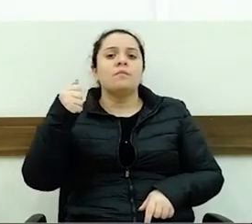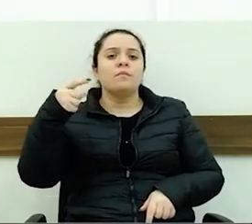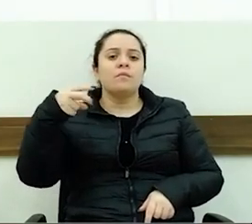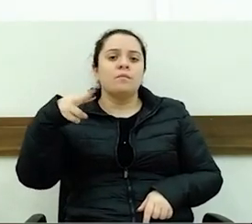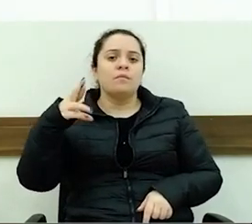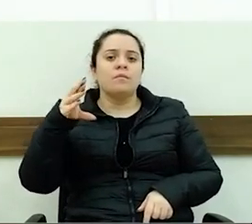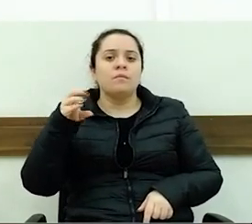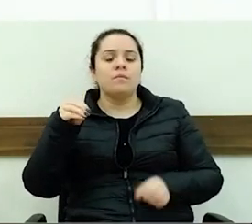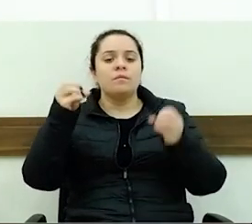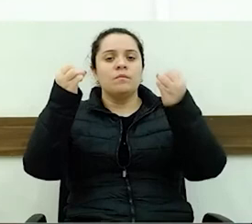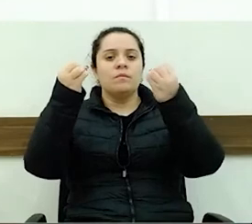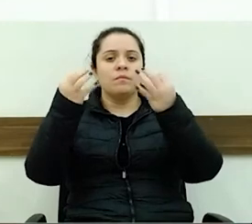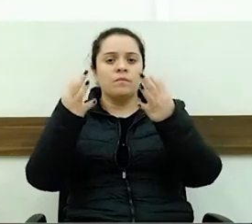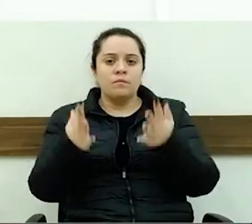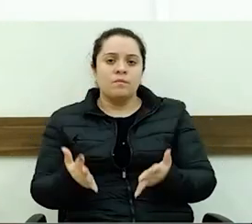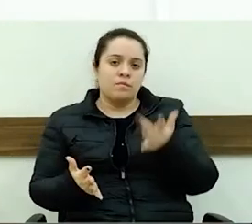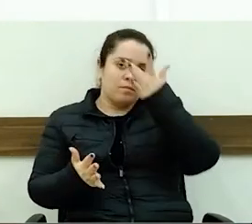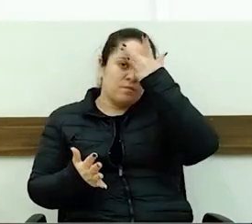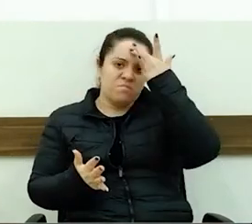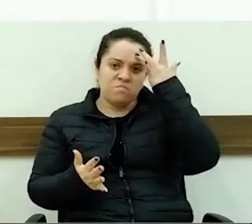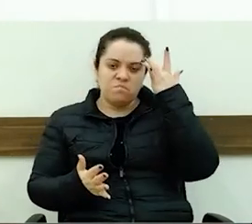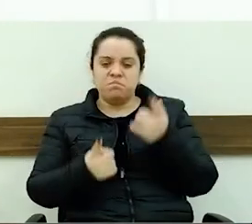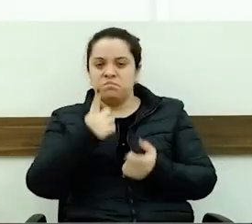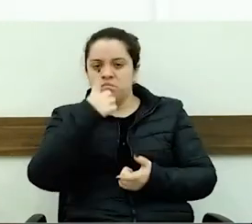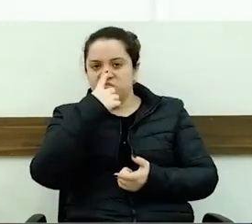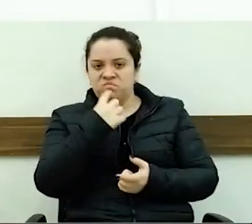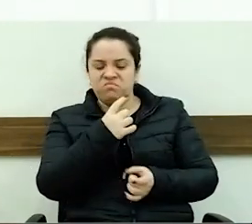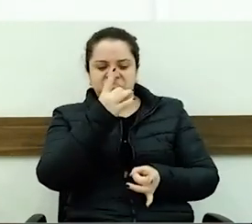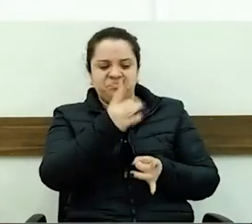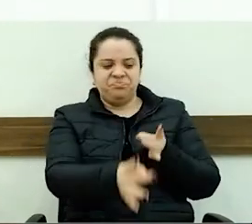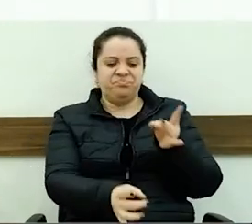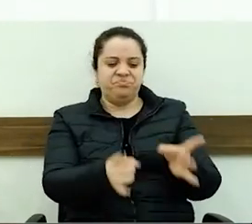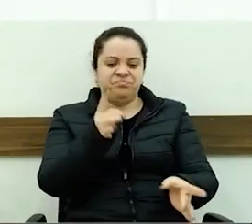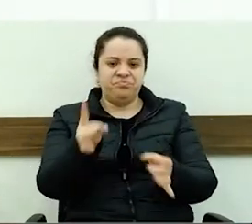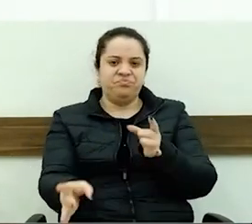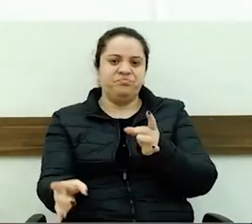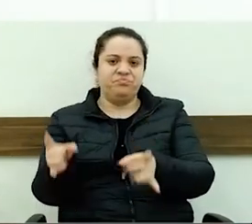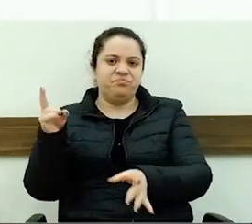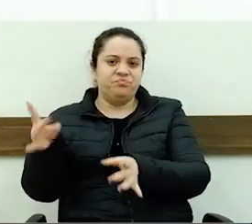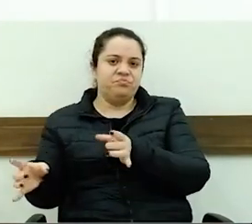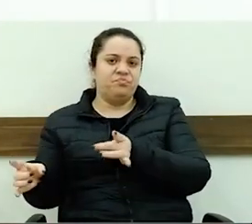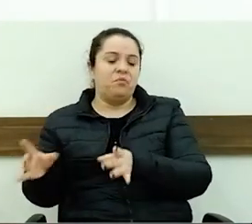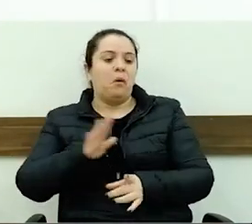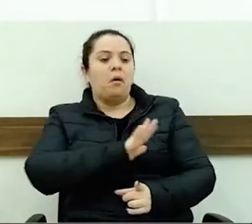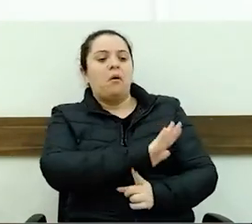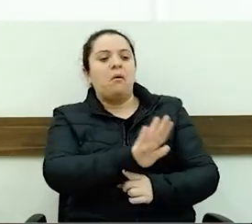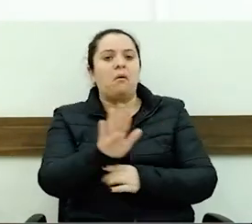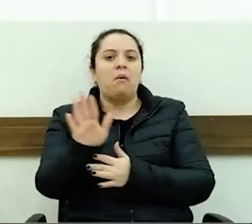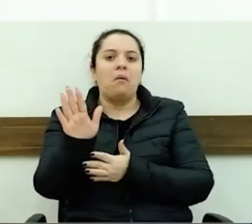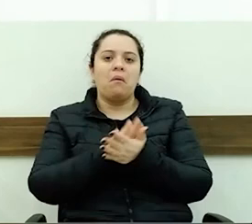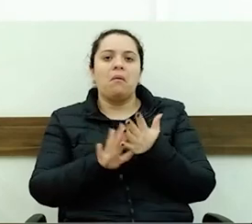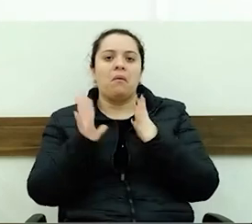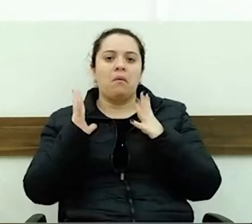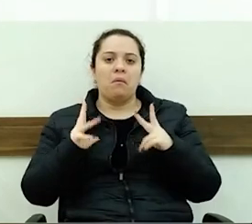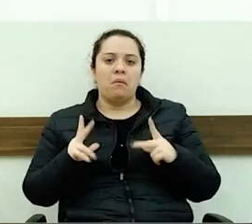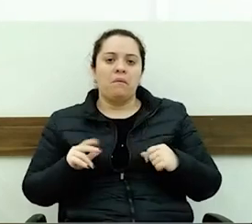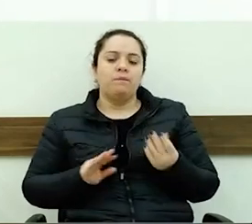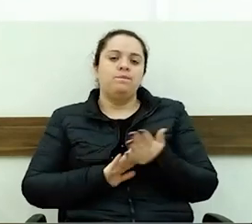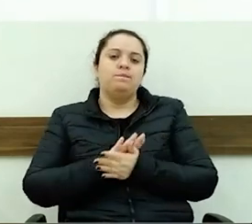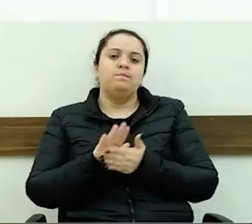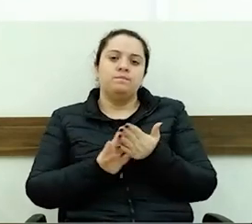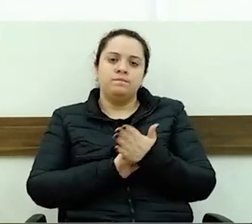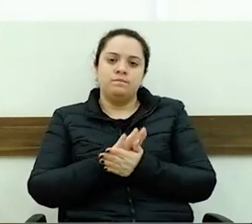desenvolver menos, porque as pessoas, de certa forma, não vão generalizar, mas também não tomam os cuidados necessários.